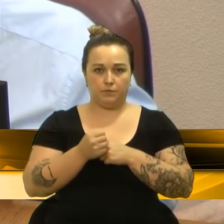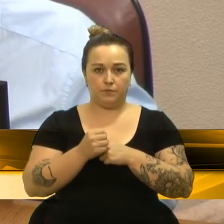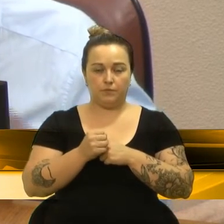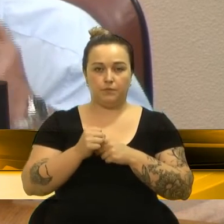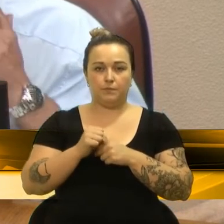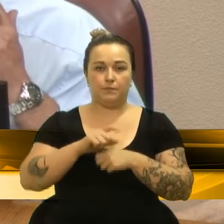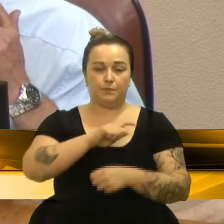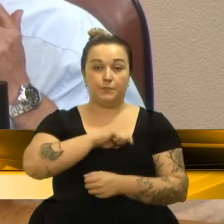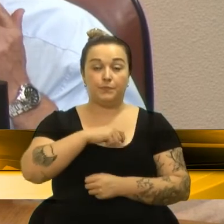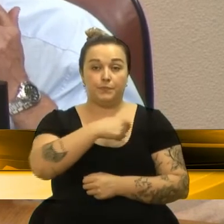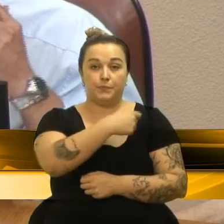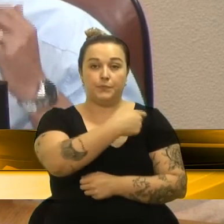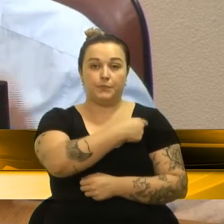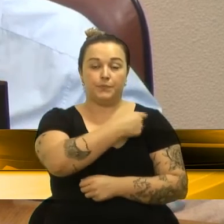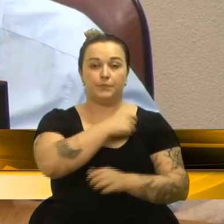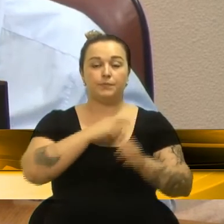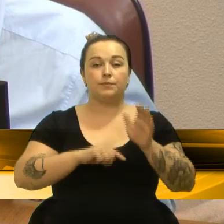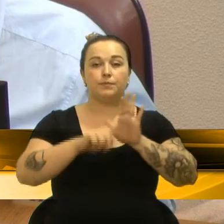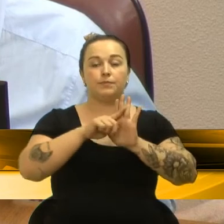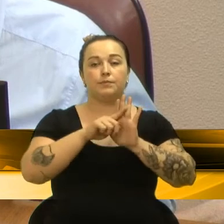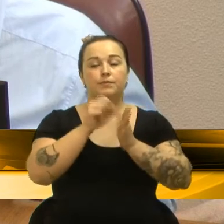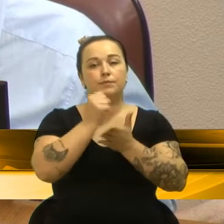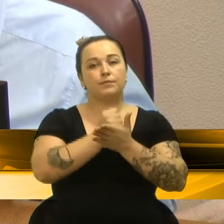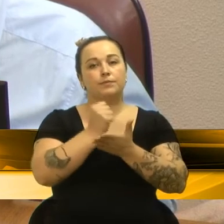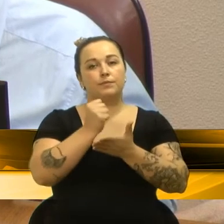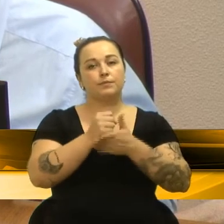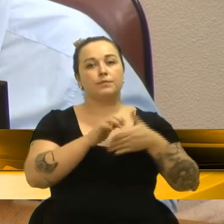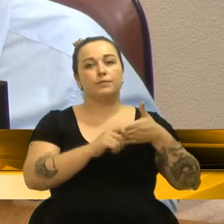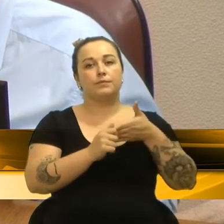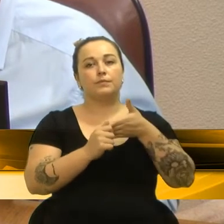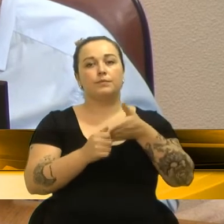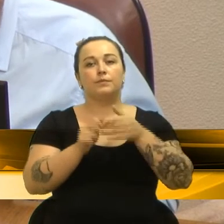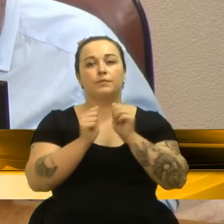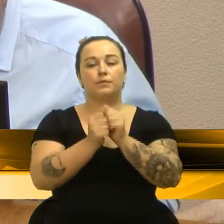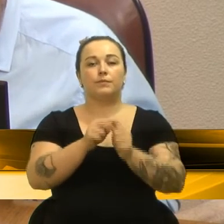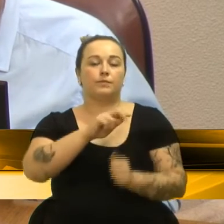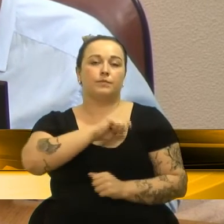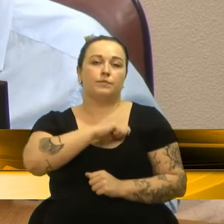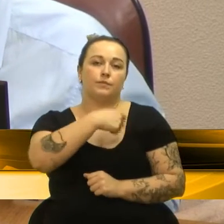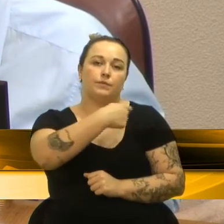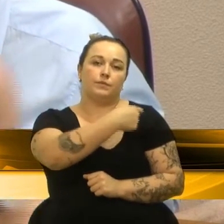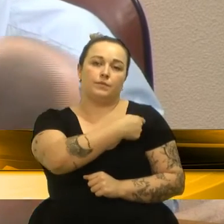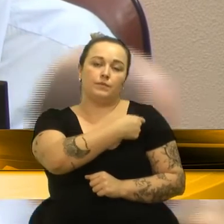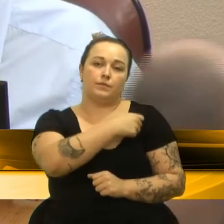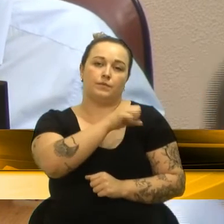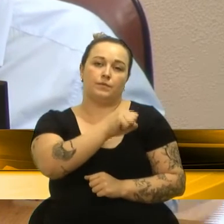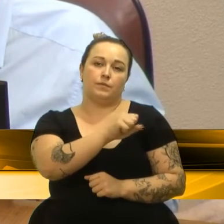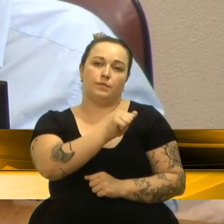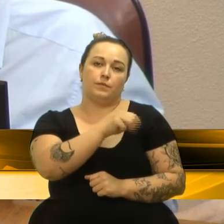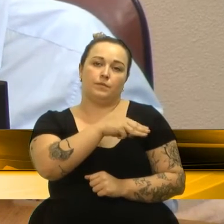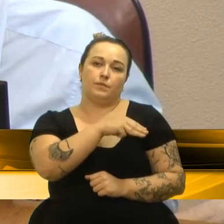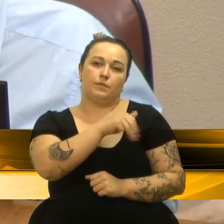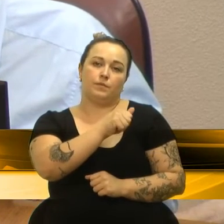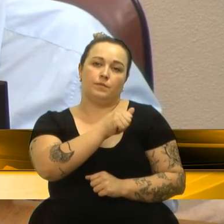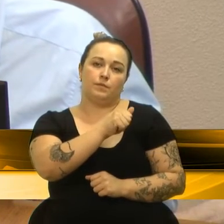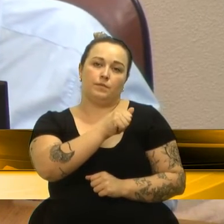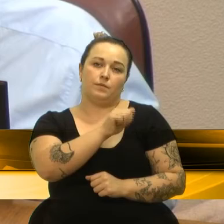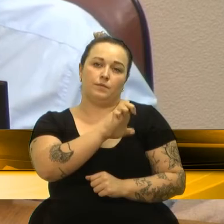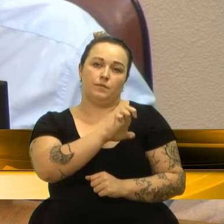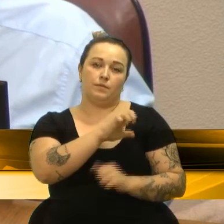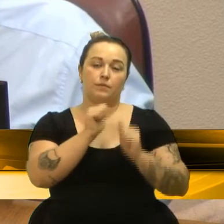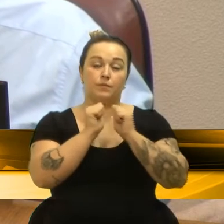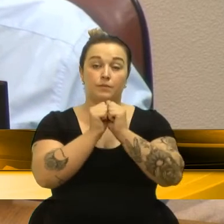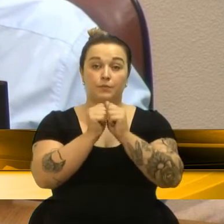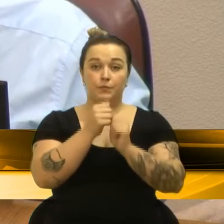fiscalização. Parágrafo 1º, a execução do contrato será objeto de acompanhamento, fiscalização e avaliação por parte do Samae, na pessoa do servidor Lisiane